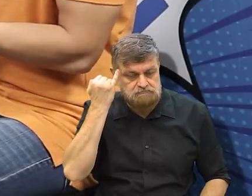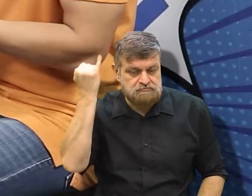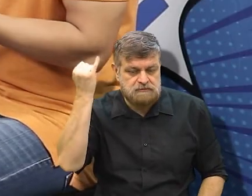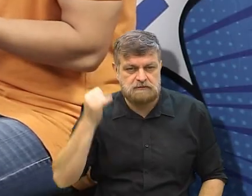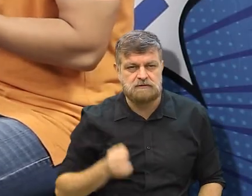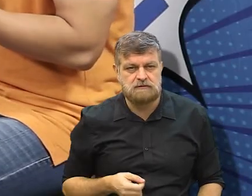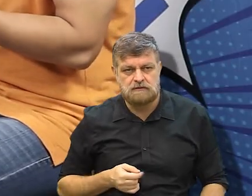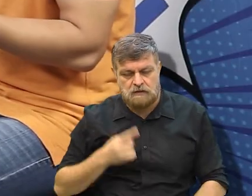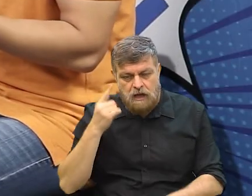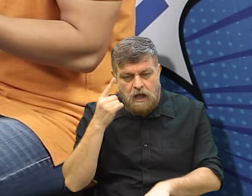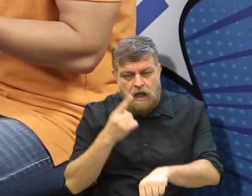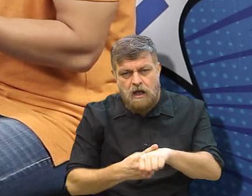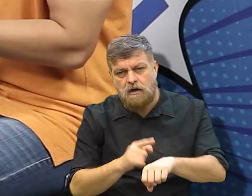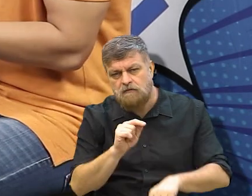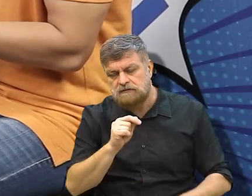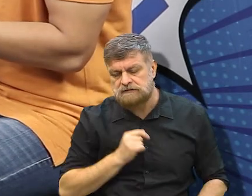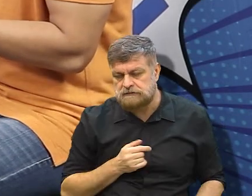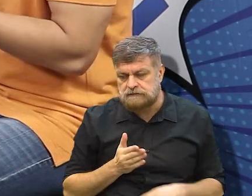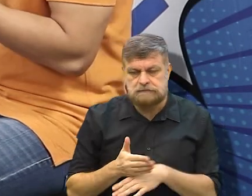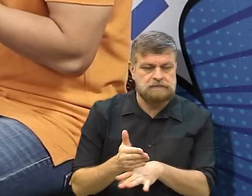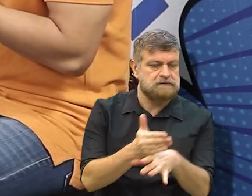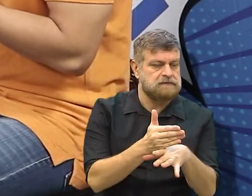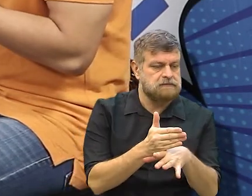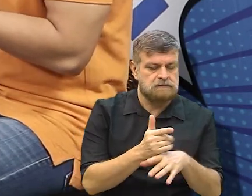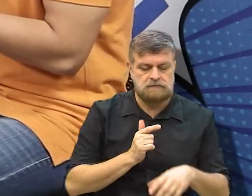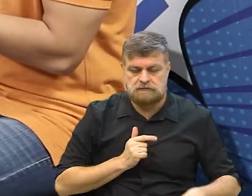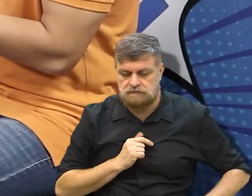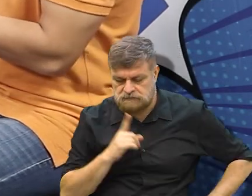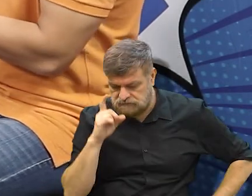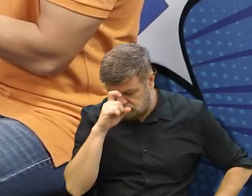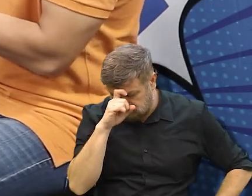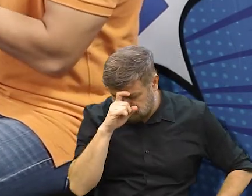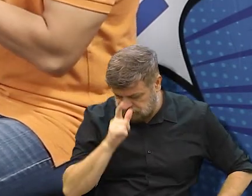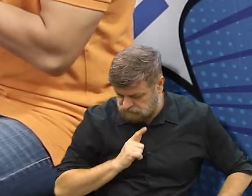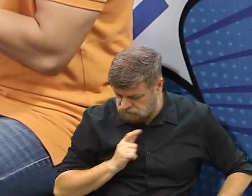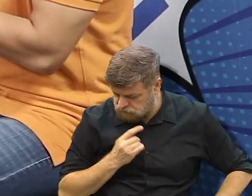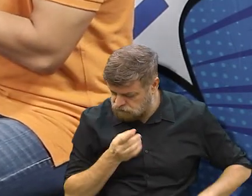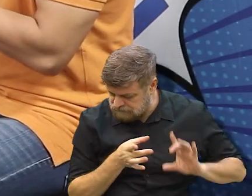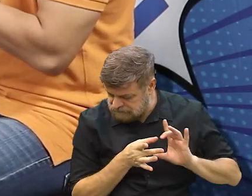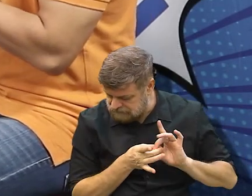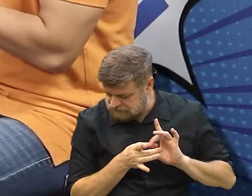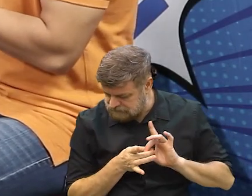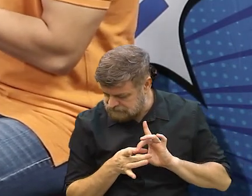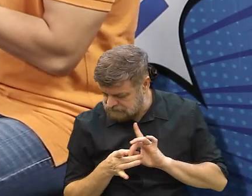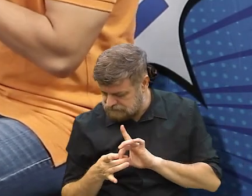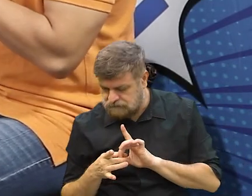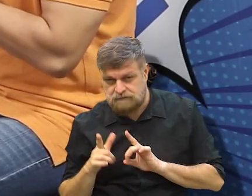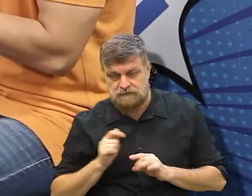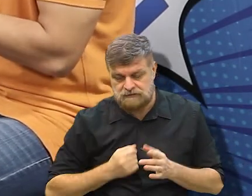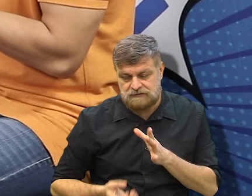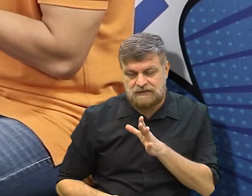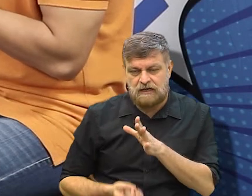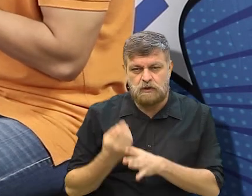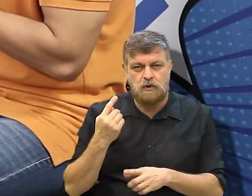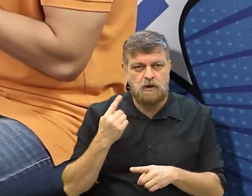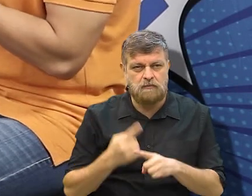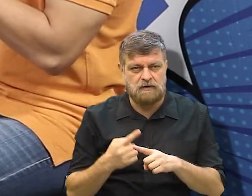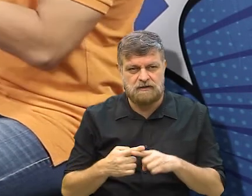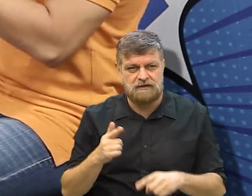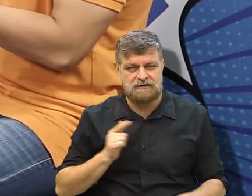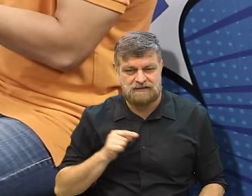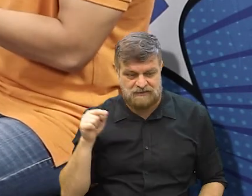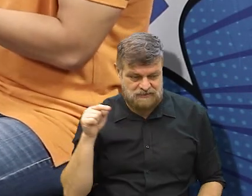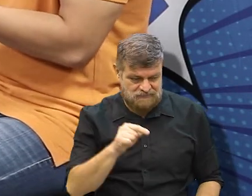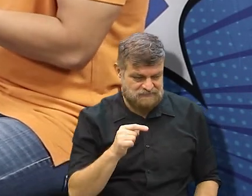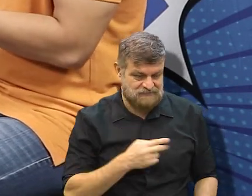momento, ou não, de repente, que você se perdeu. Ou que ficou difícil de sair de alguma situação que você criou.